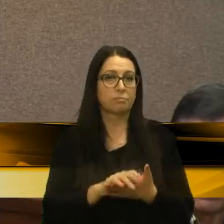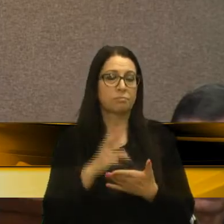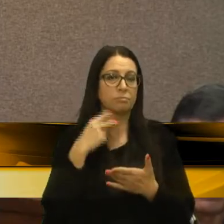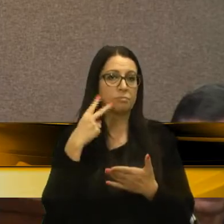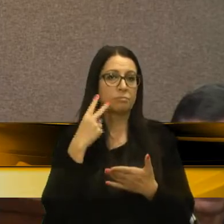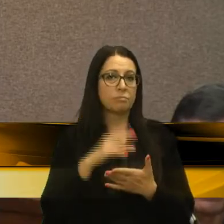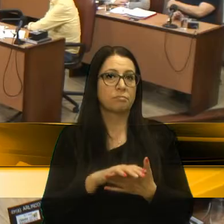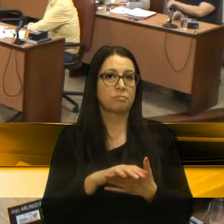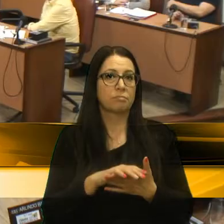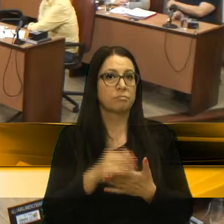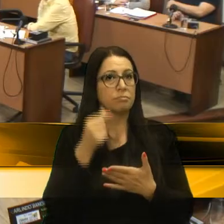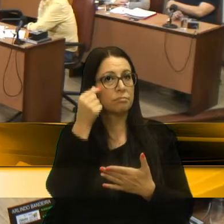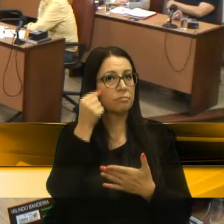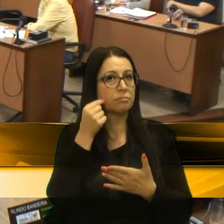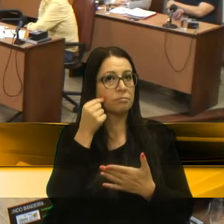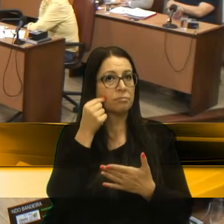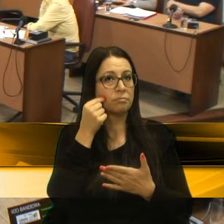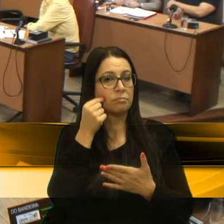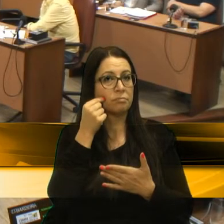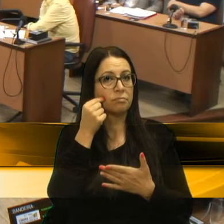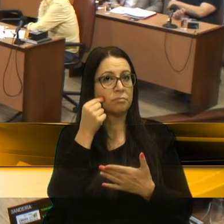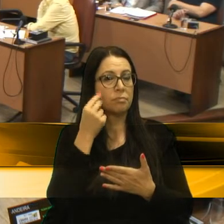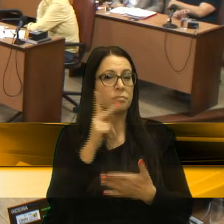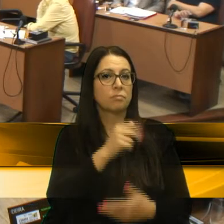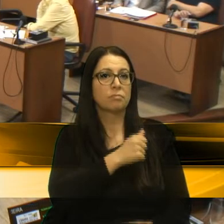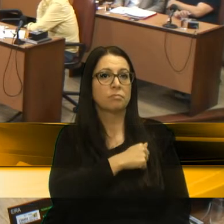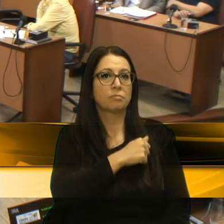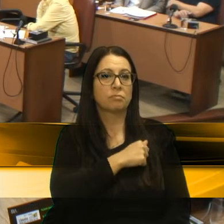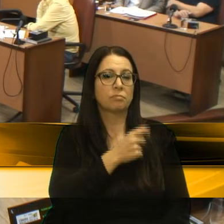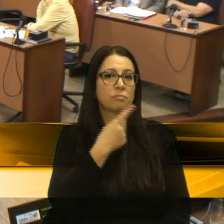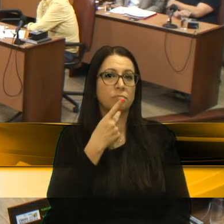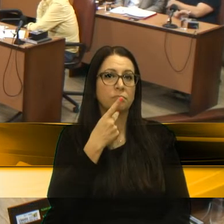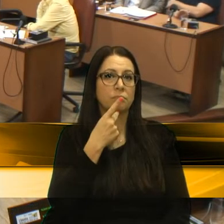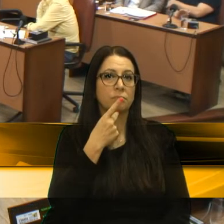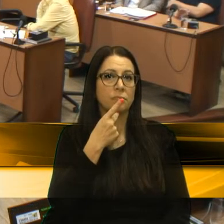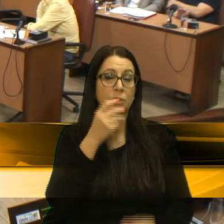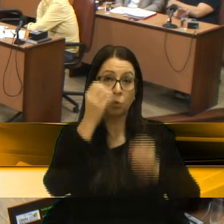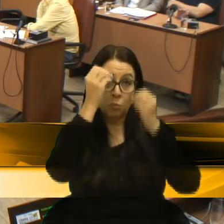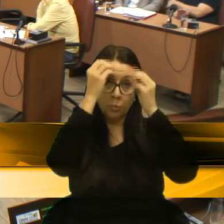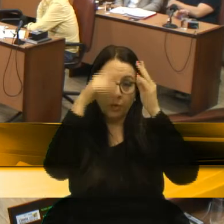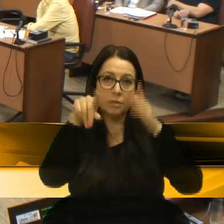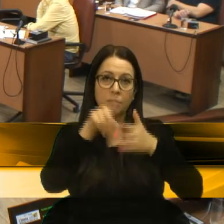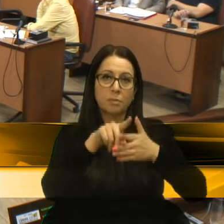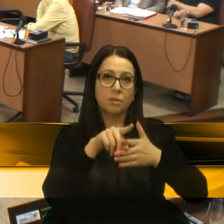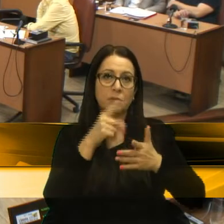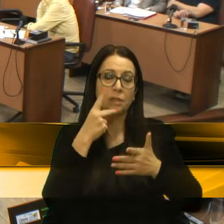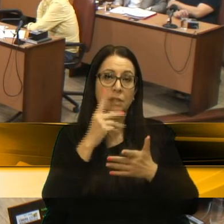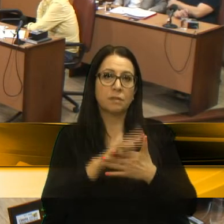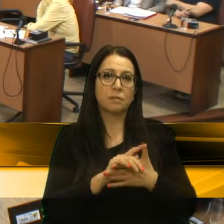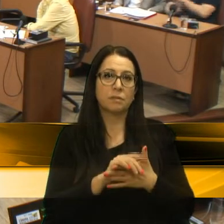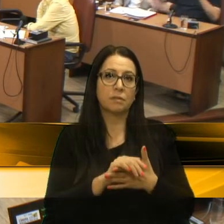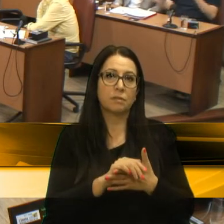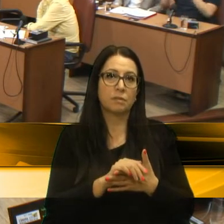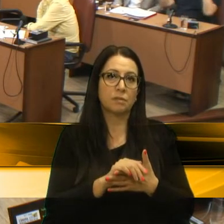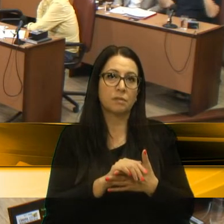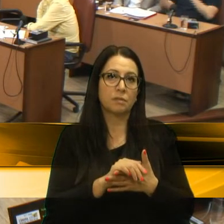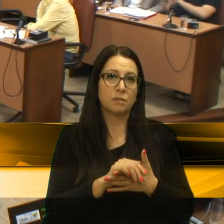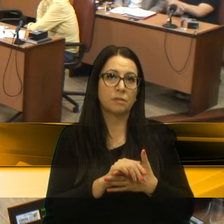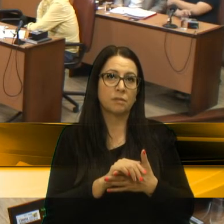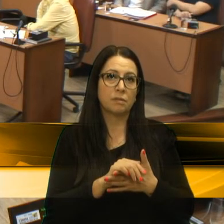Vereador Arlindo Bandeira, senhor, na sua humildade, o senhor fala a questão do seu conhecimento, que o senhor diz que é...